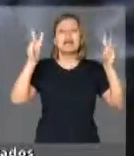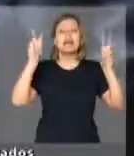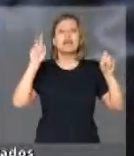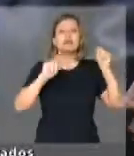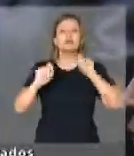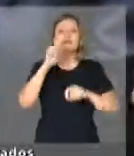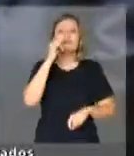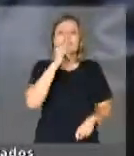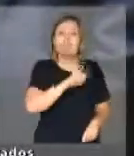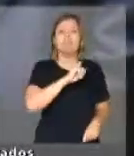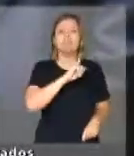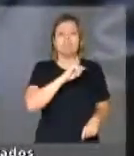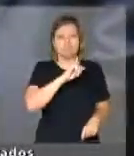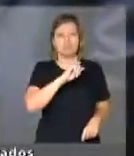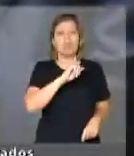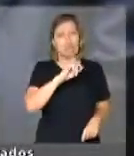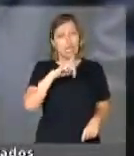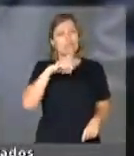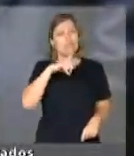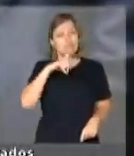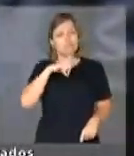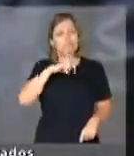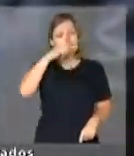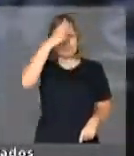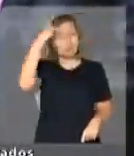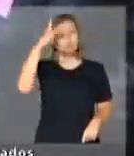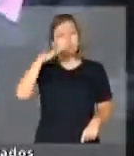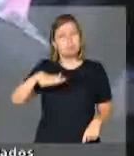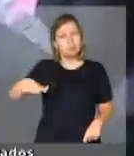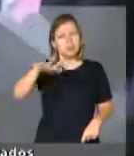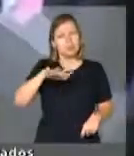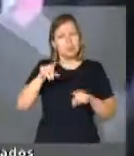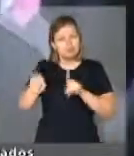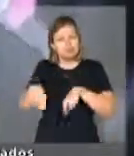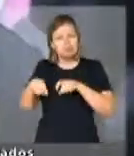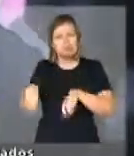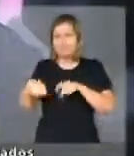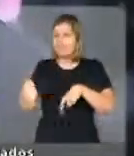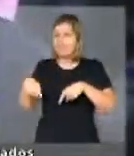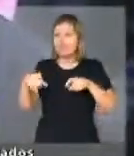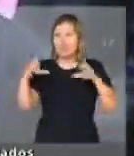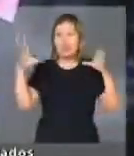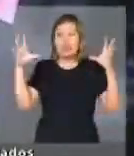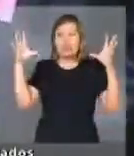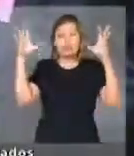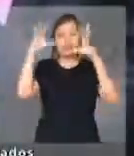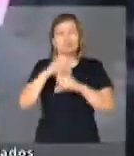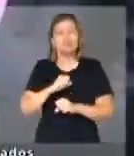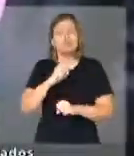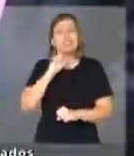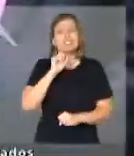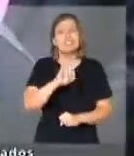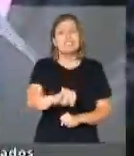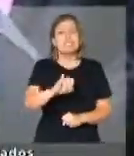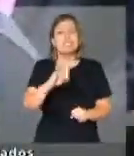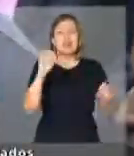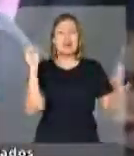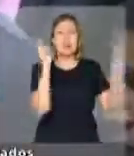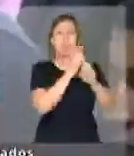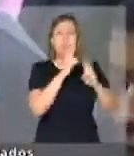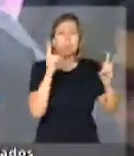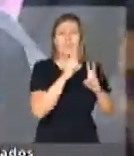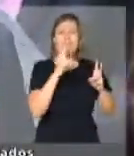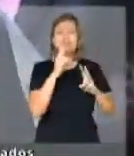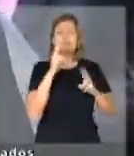energia elétrica. Os nossos agricultores estão às escuras, quando dá um vento na Argentina e no Uruguai, já tem